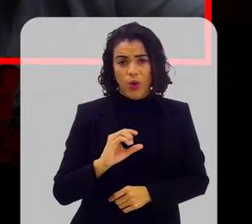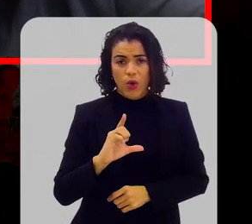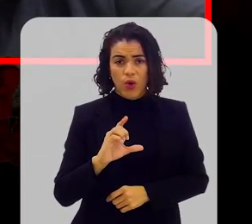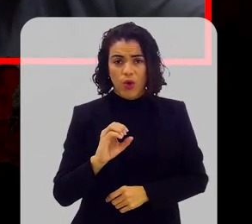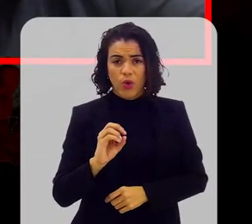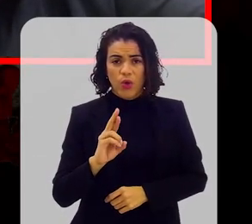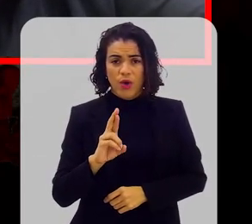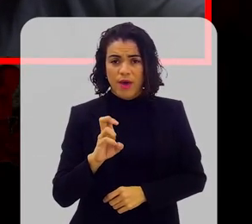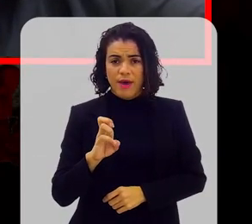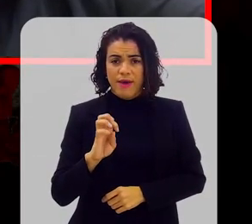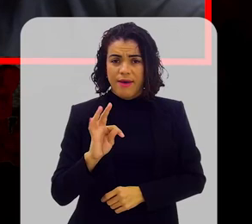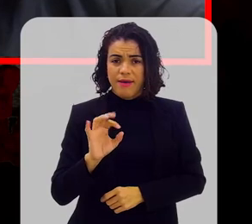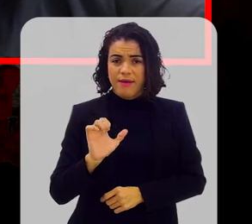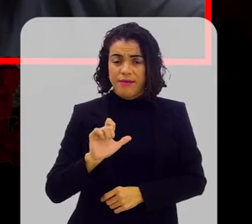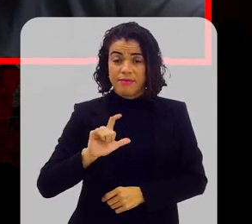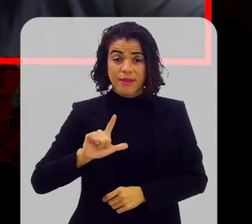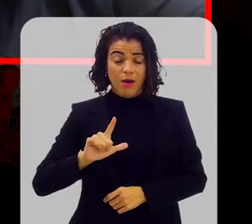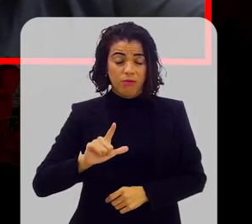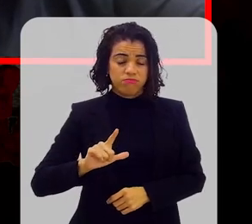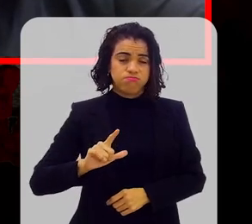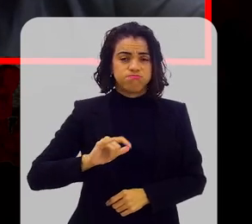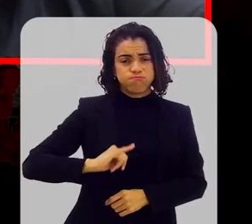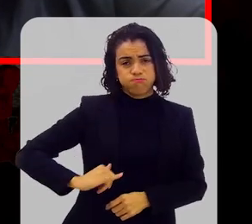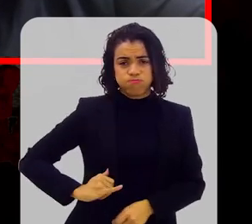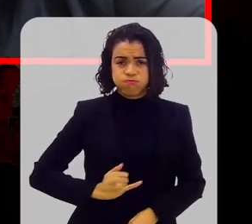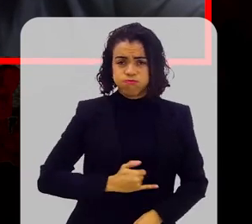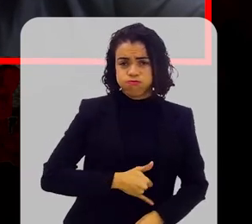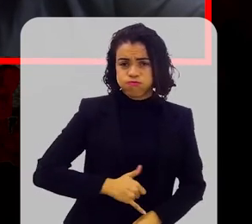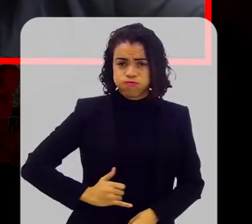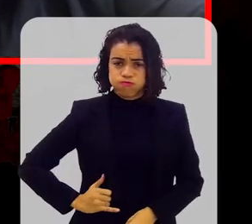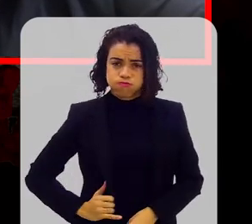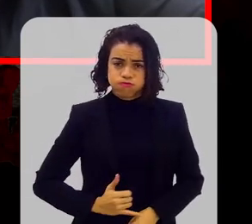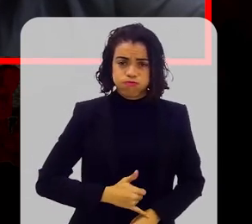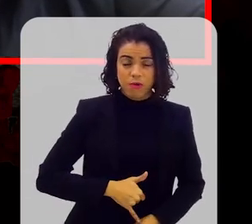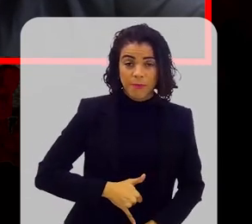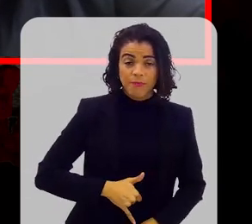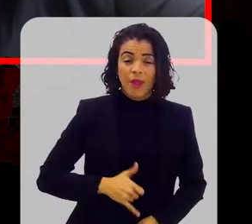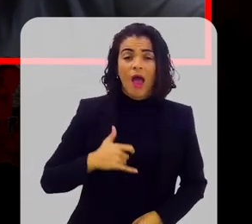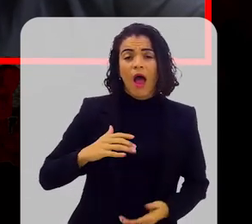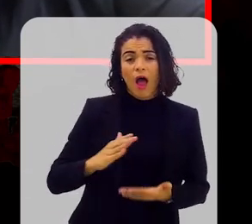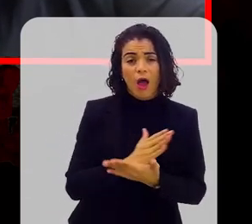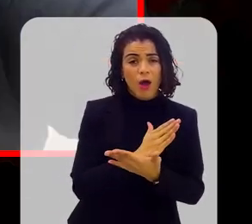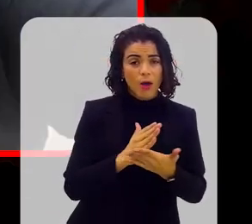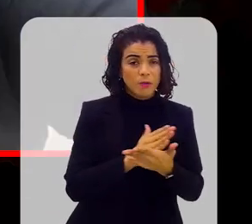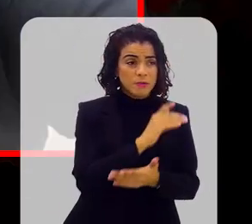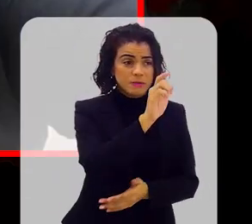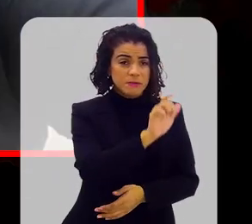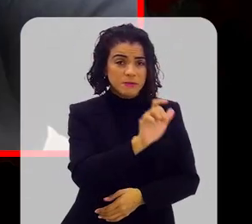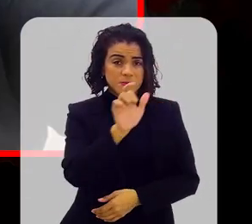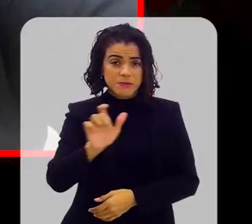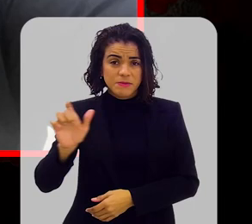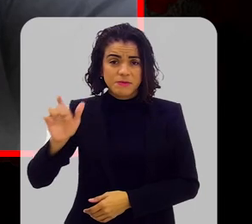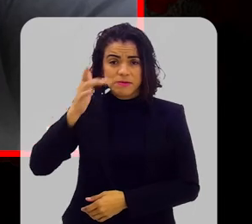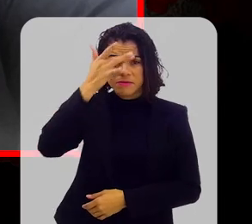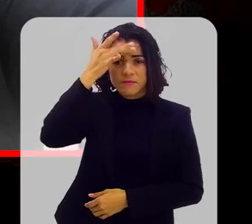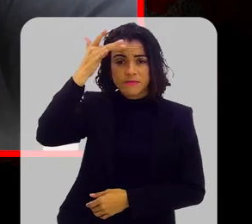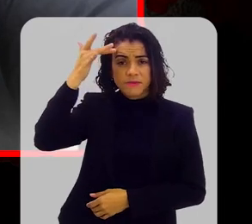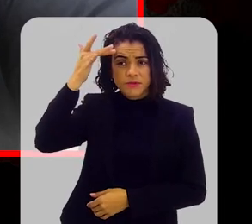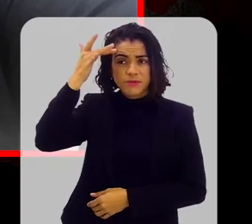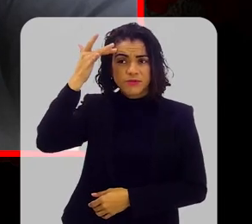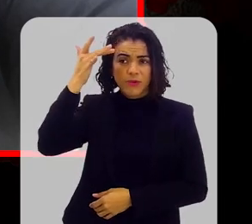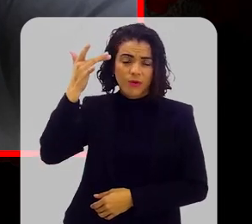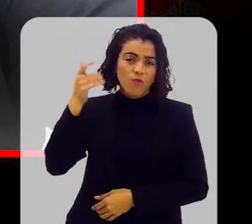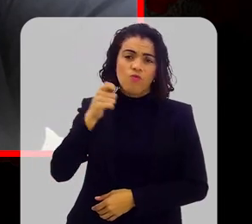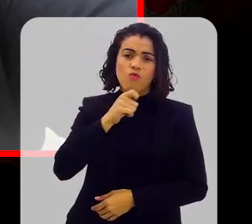chances de diagnóstico. Mas muitos pacientes, na verdade, e a maioria dos pacientes, não estão dentro